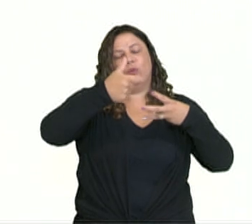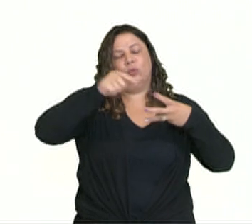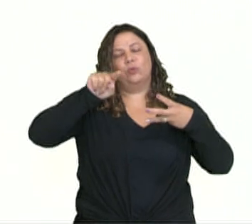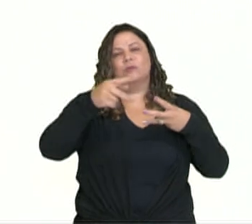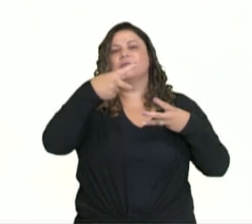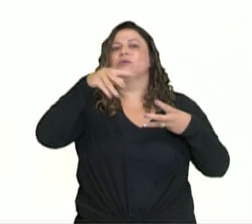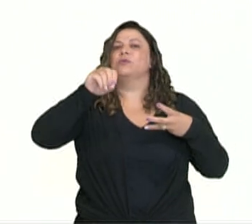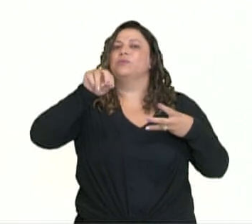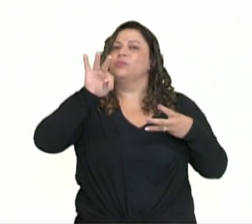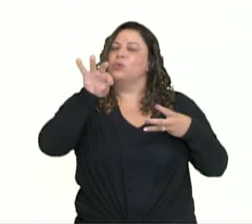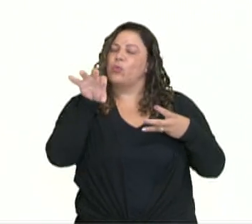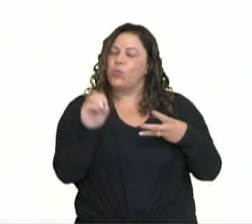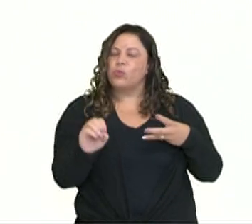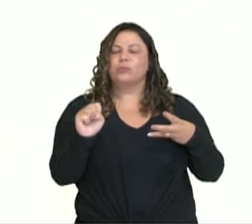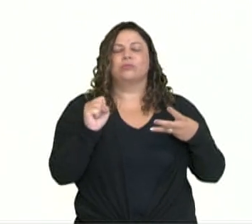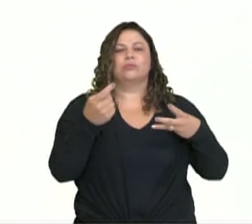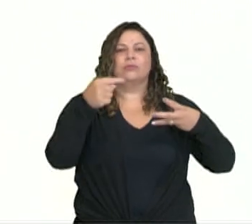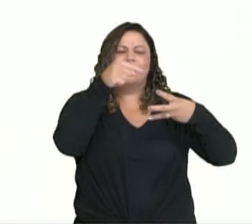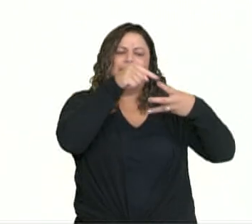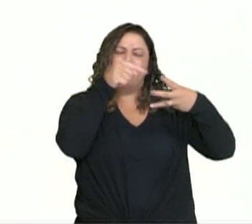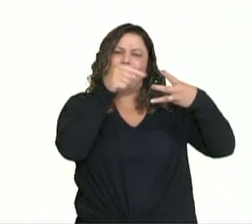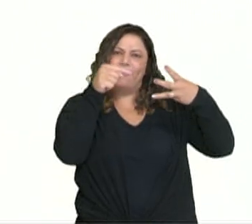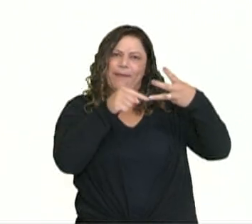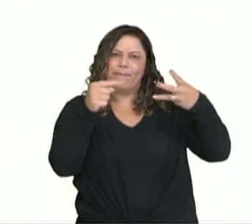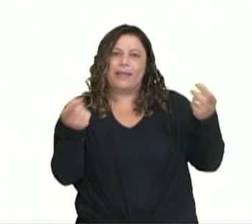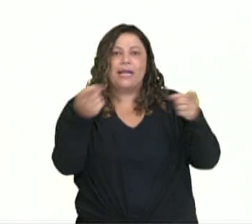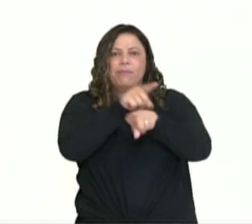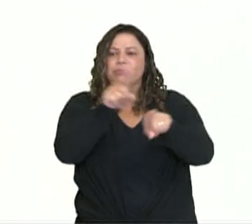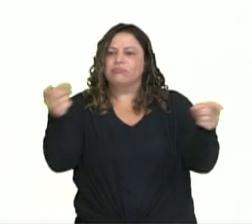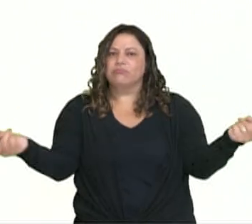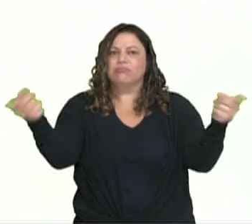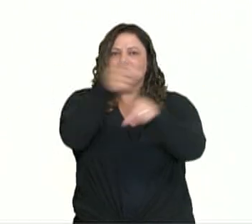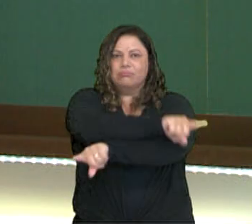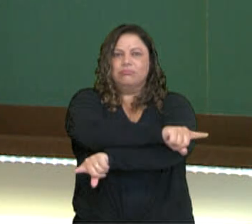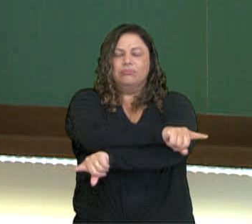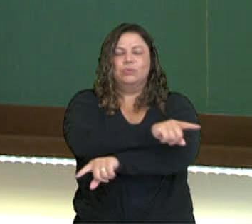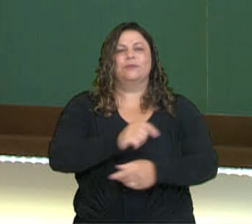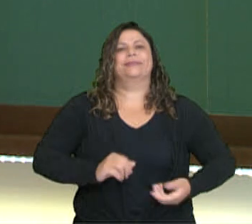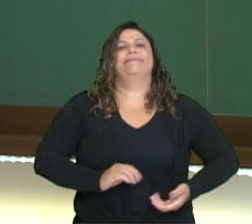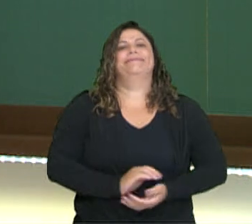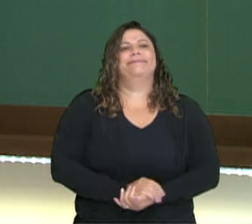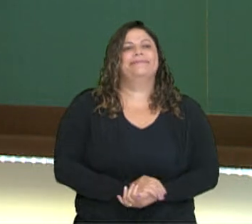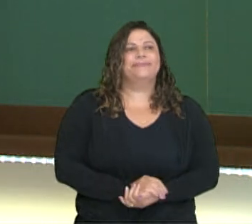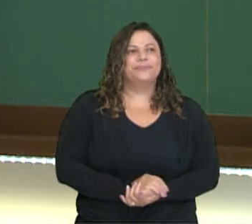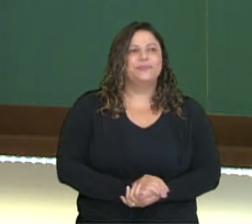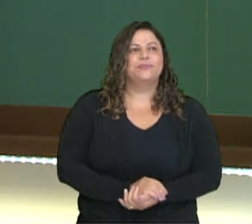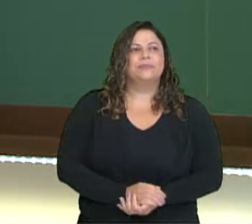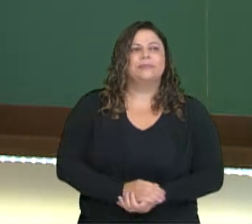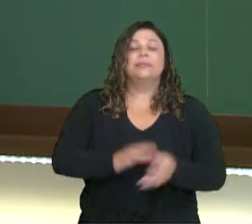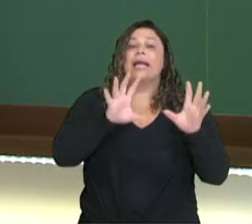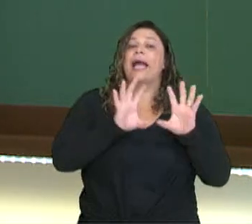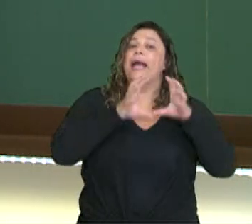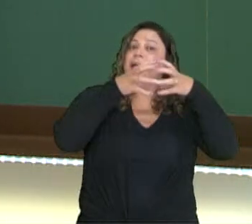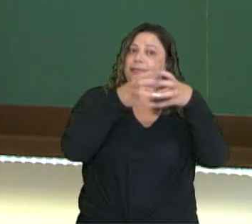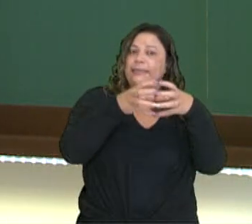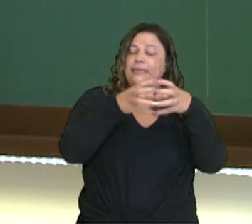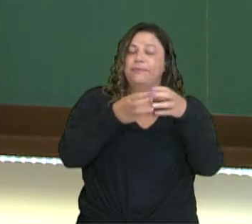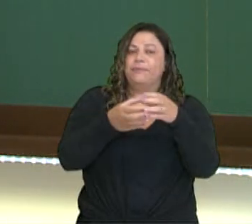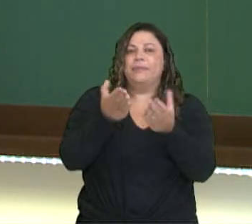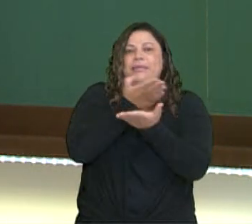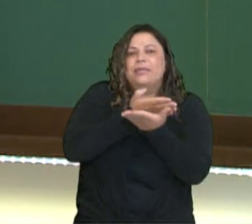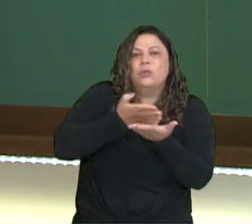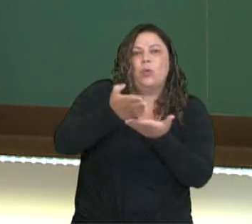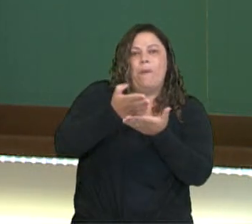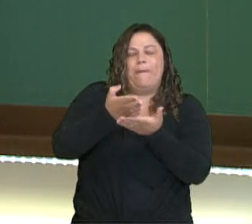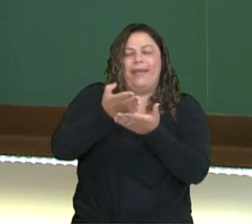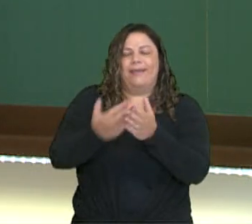ou 6 pontos é feito um revezamento de quadra, certinho? A equipe que dá o saque tem